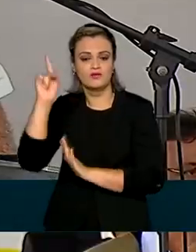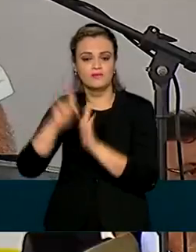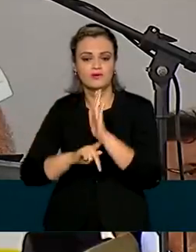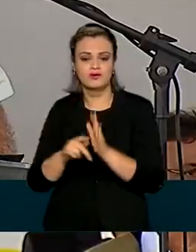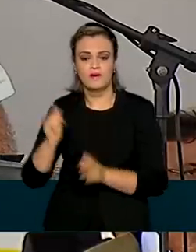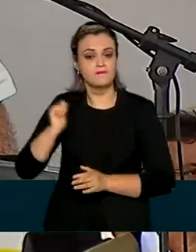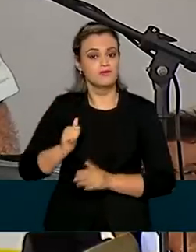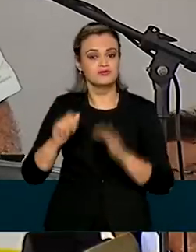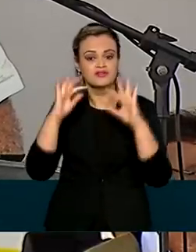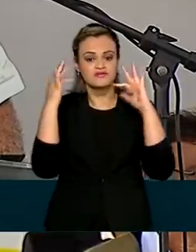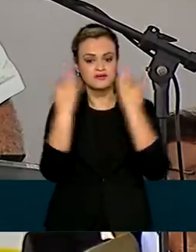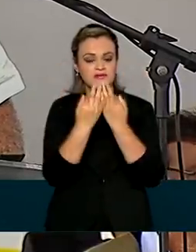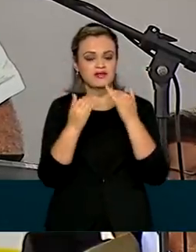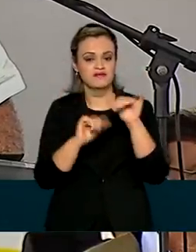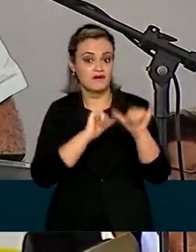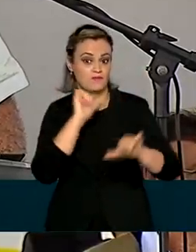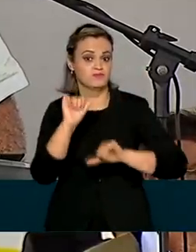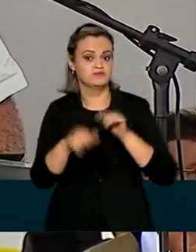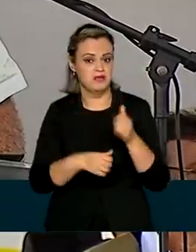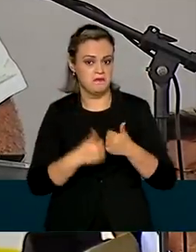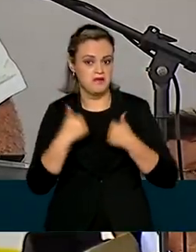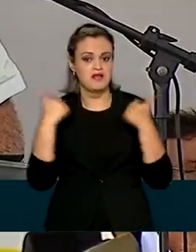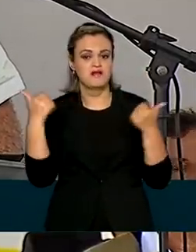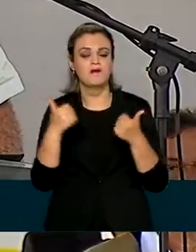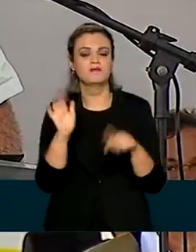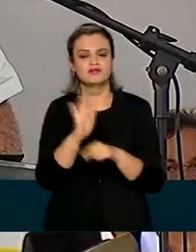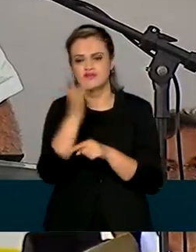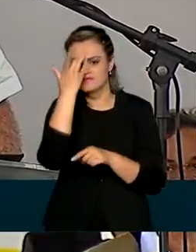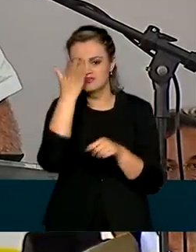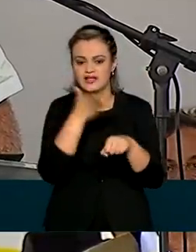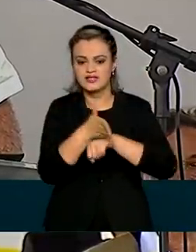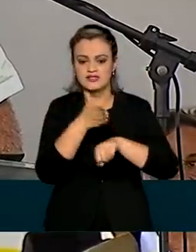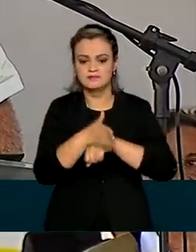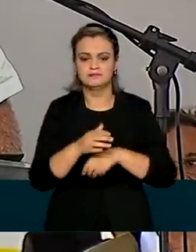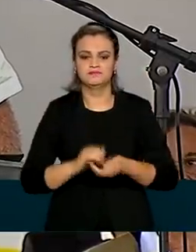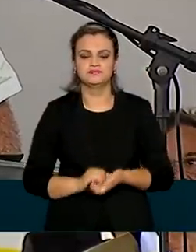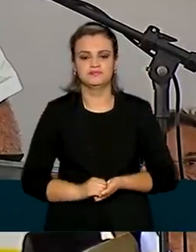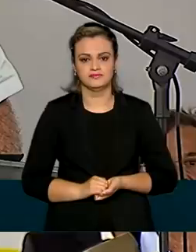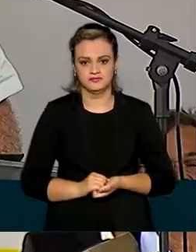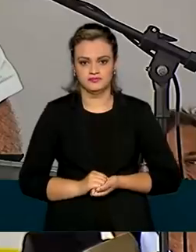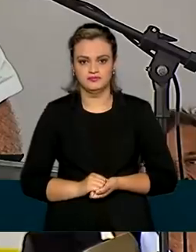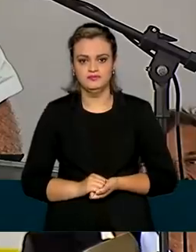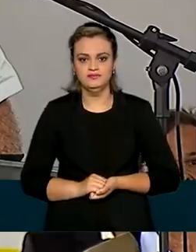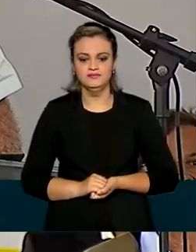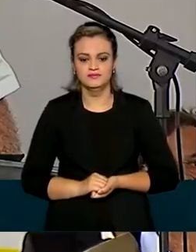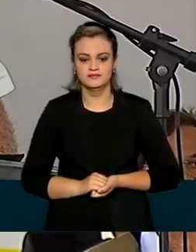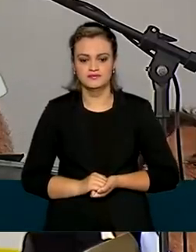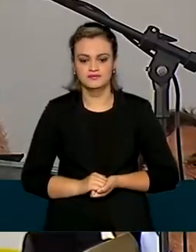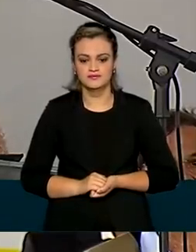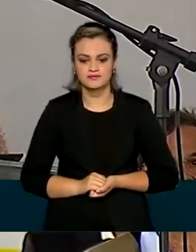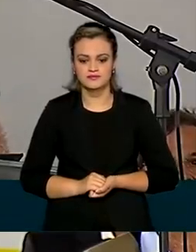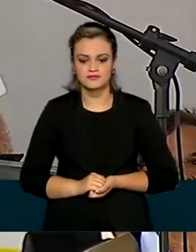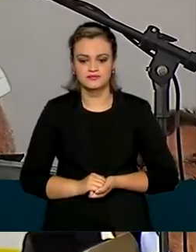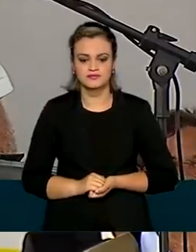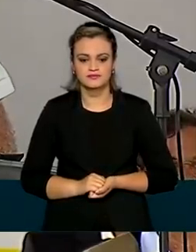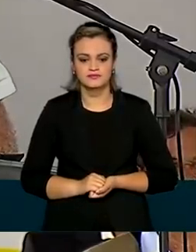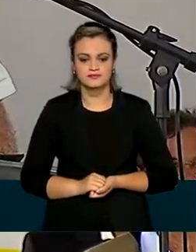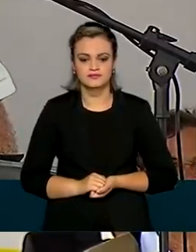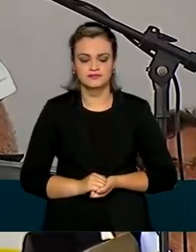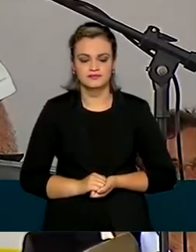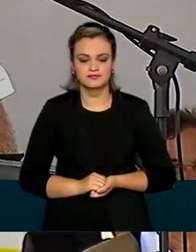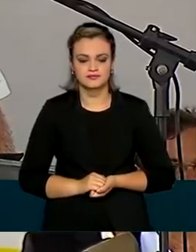Bolsa Família será modernizado, facilitando o acesso. Brevemente, a inclusão do Bolsa Família